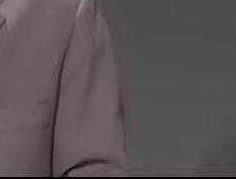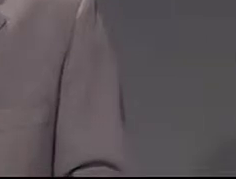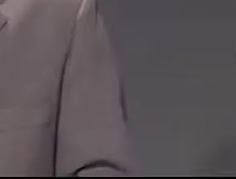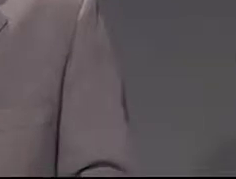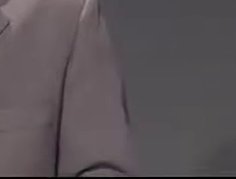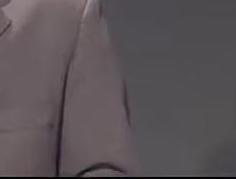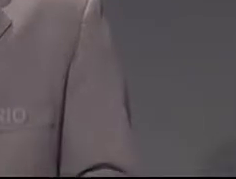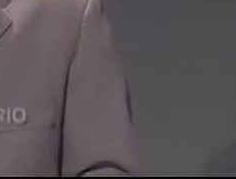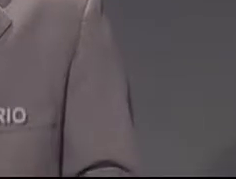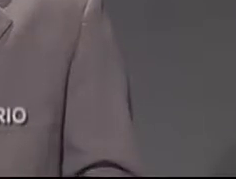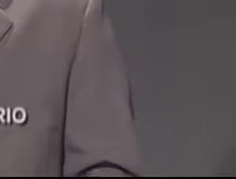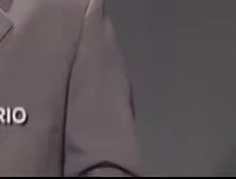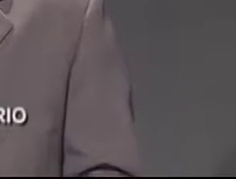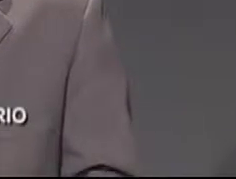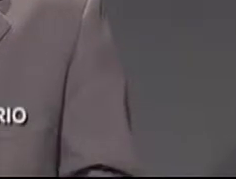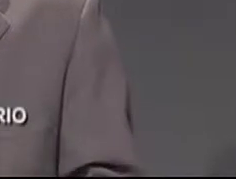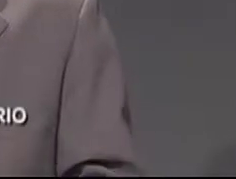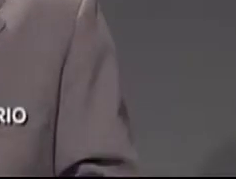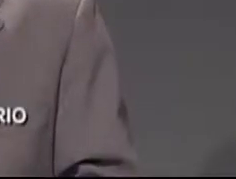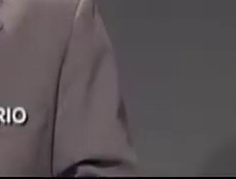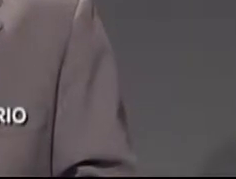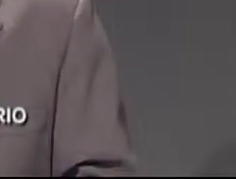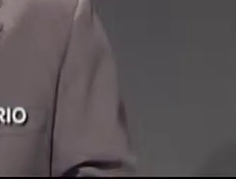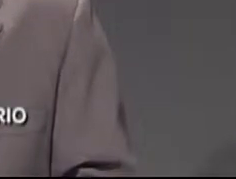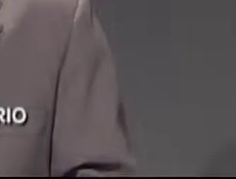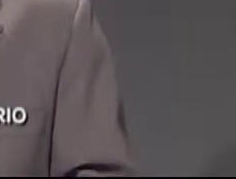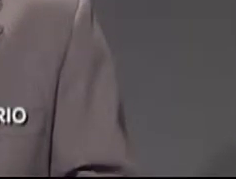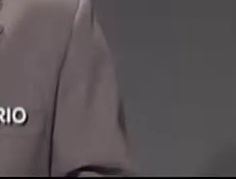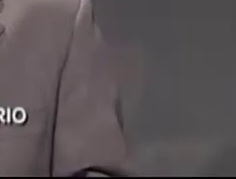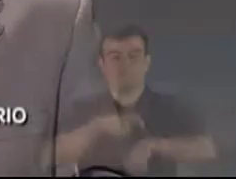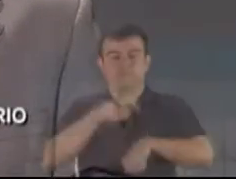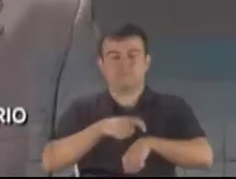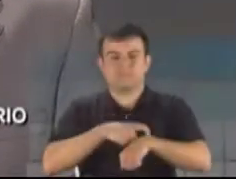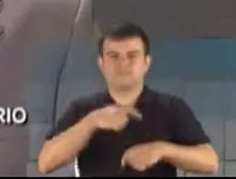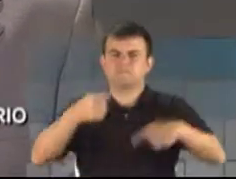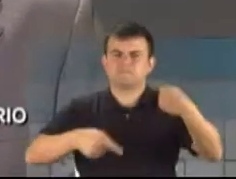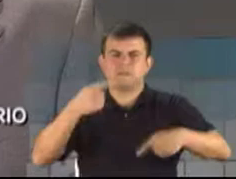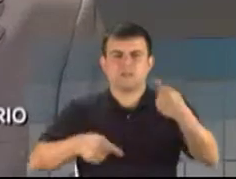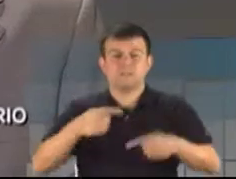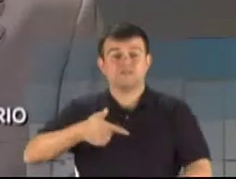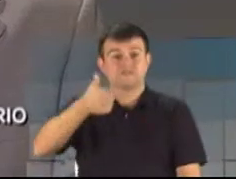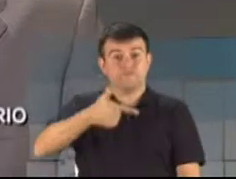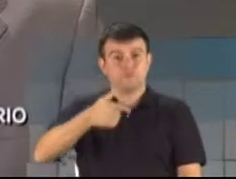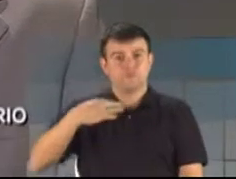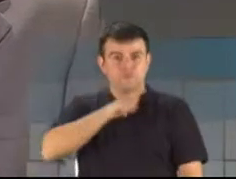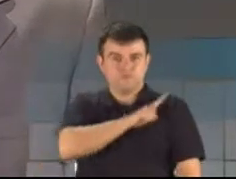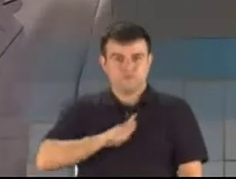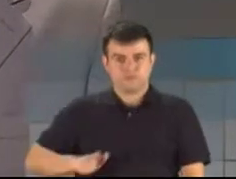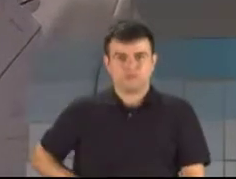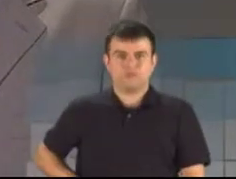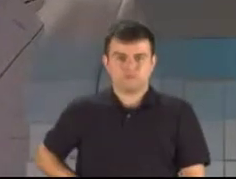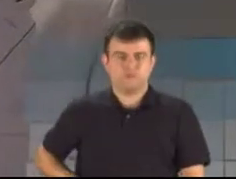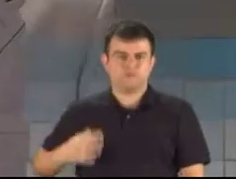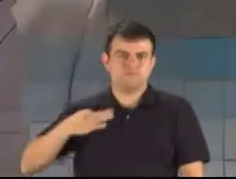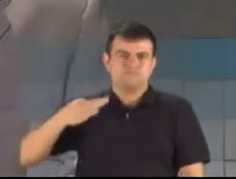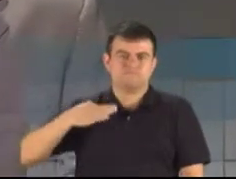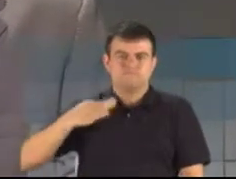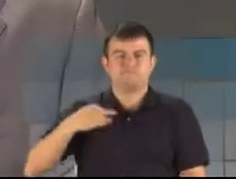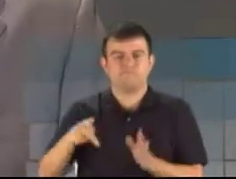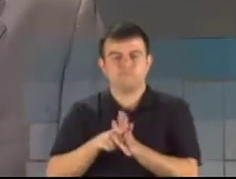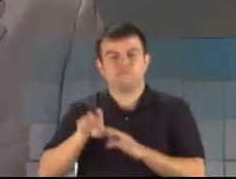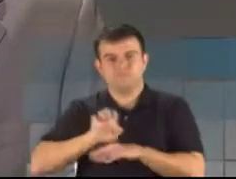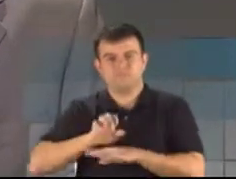Voltamos para o segundo bloco do debate com os candidatos a vice-governador do Estado. Lembramos que este programa é